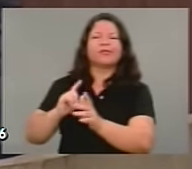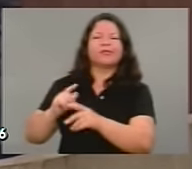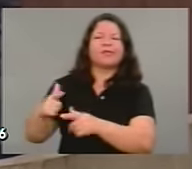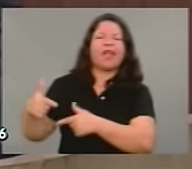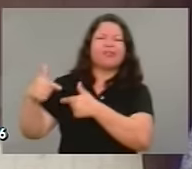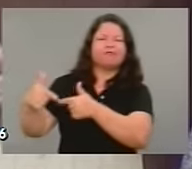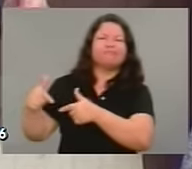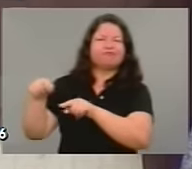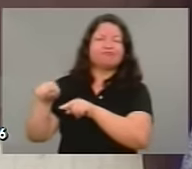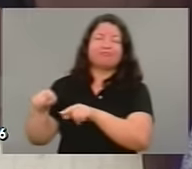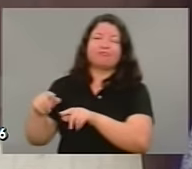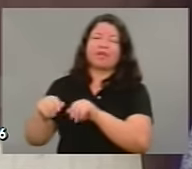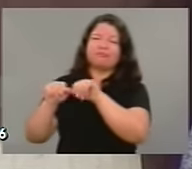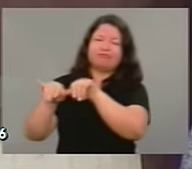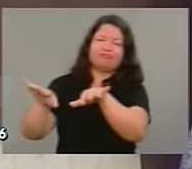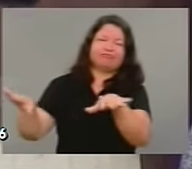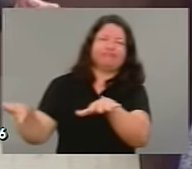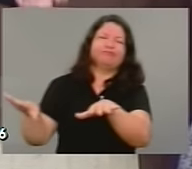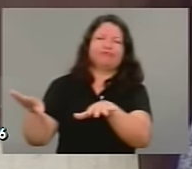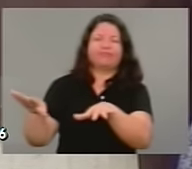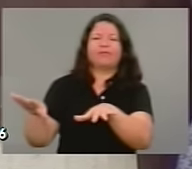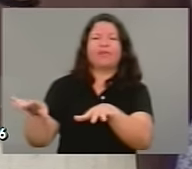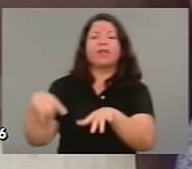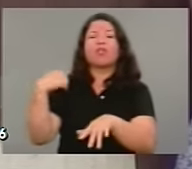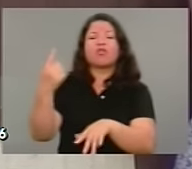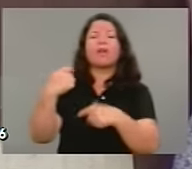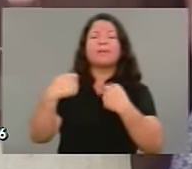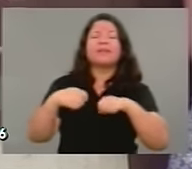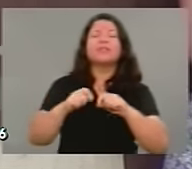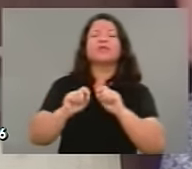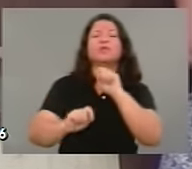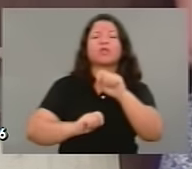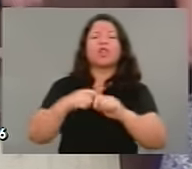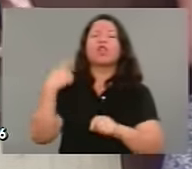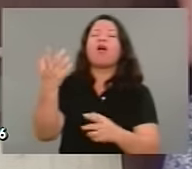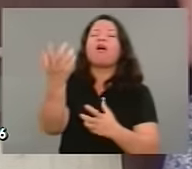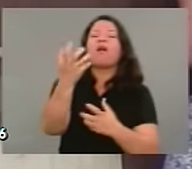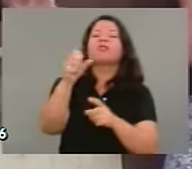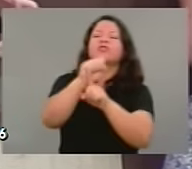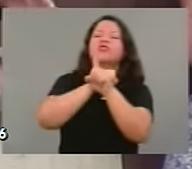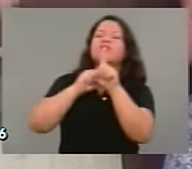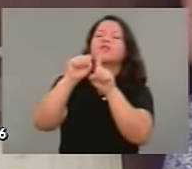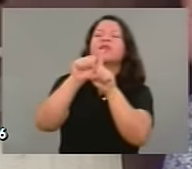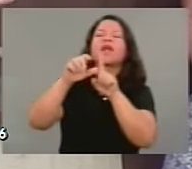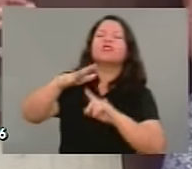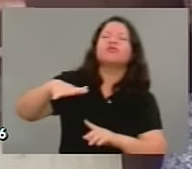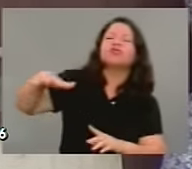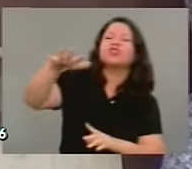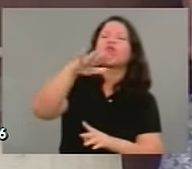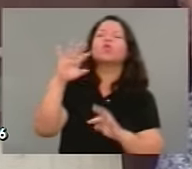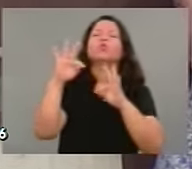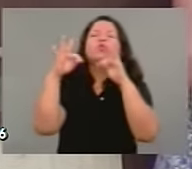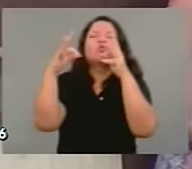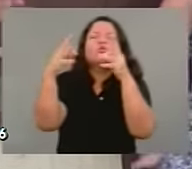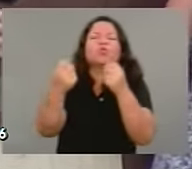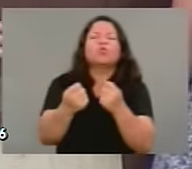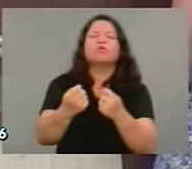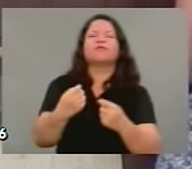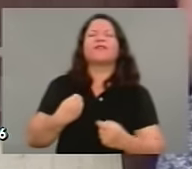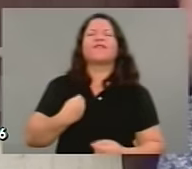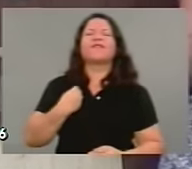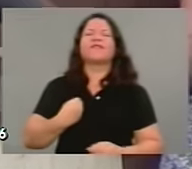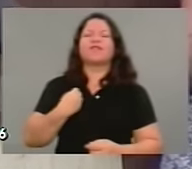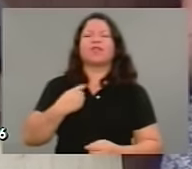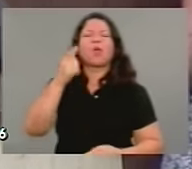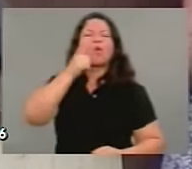faz querer crer. Portanto, é importante educar isso. Nós queremos, sobretudo, uma sociedade em que todos, todas, nos aproximemos mais de uma vida de direitos.